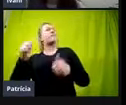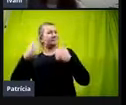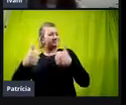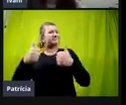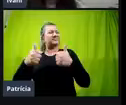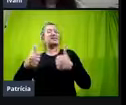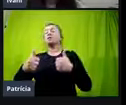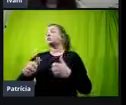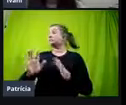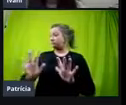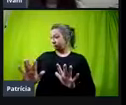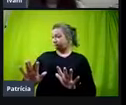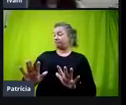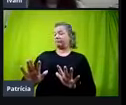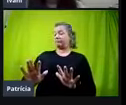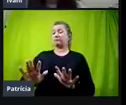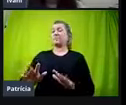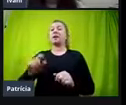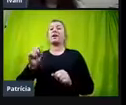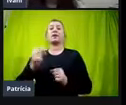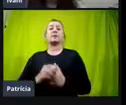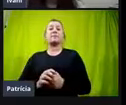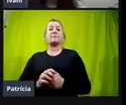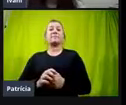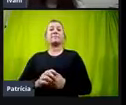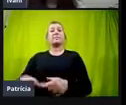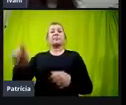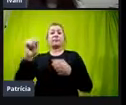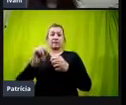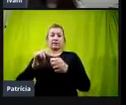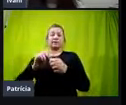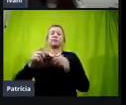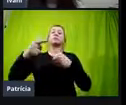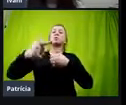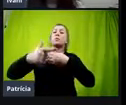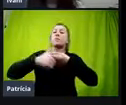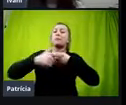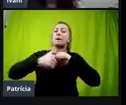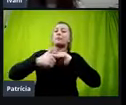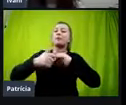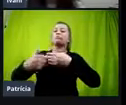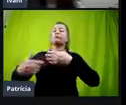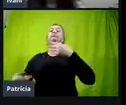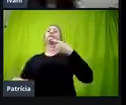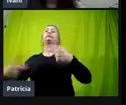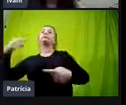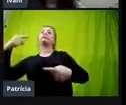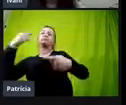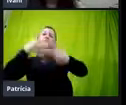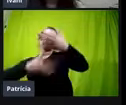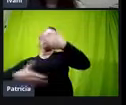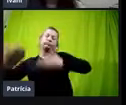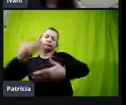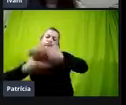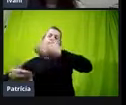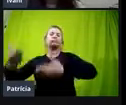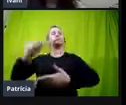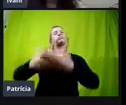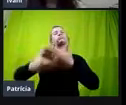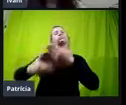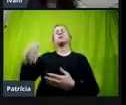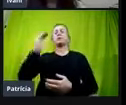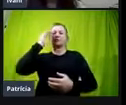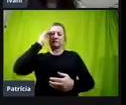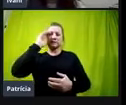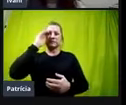consideração, e aí, cabe, né, fazer um papel de mediação. E é isso que eu, talvez, entenda que